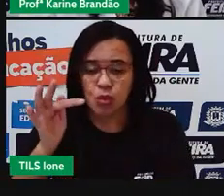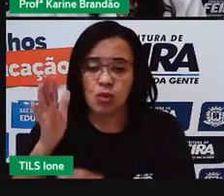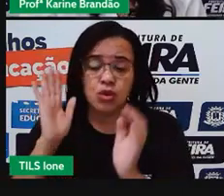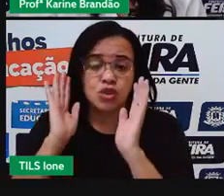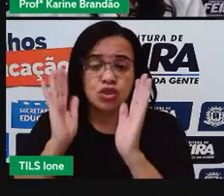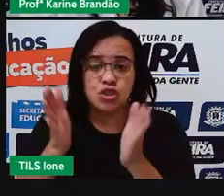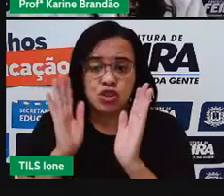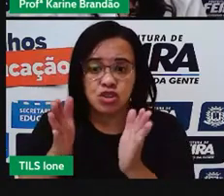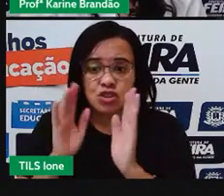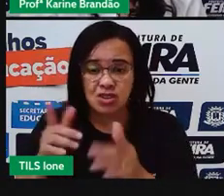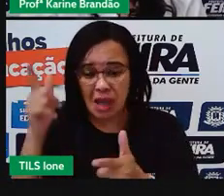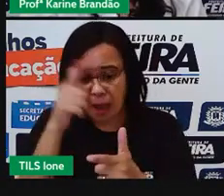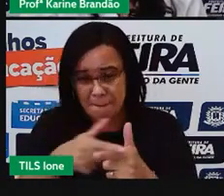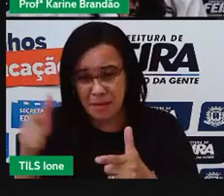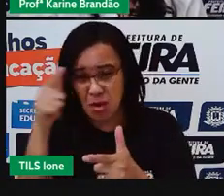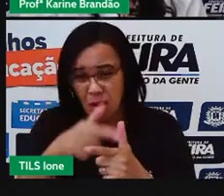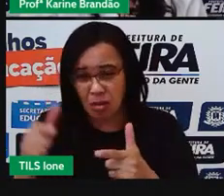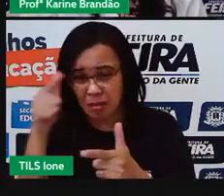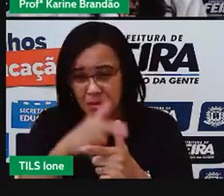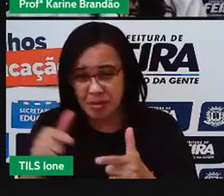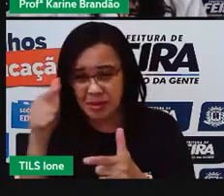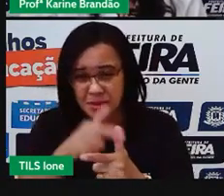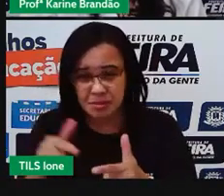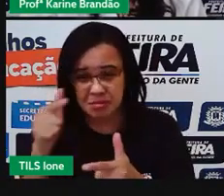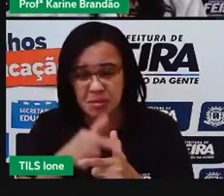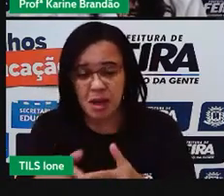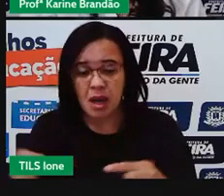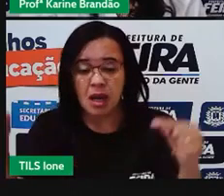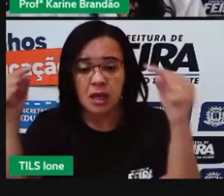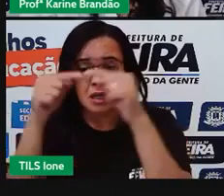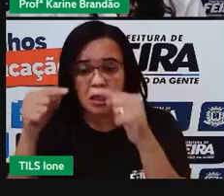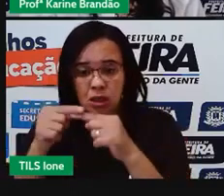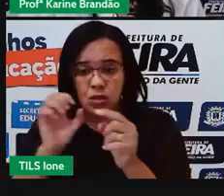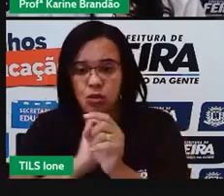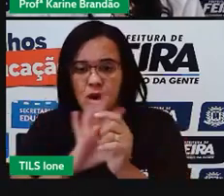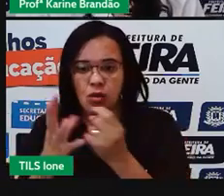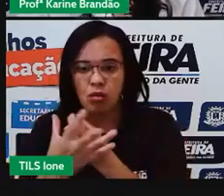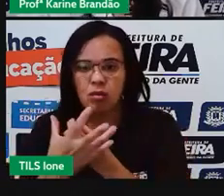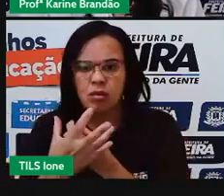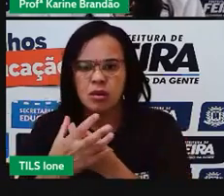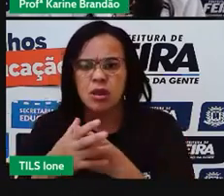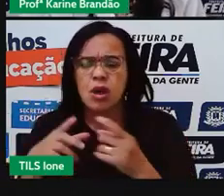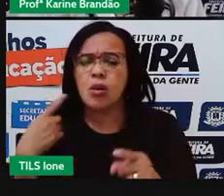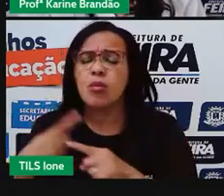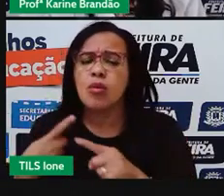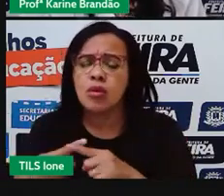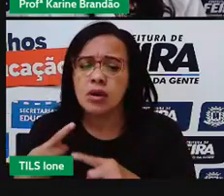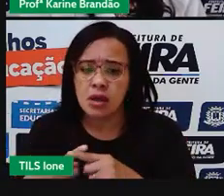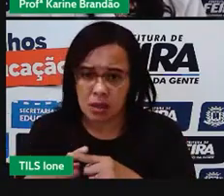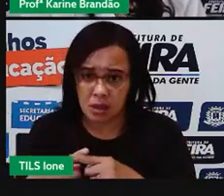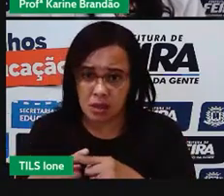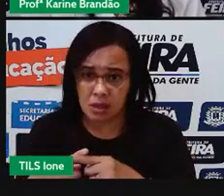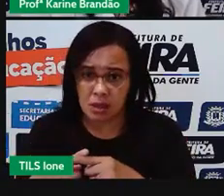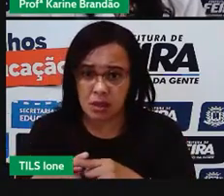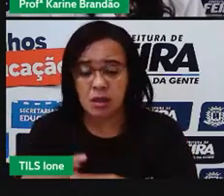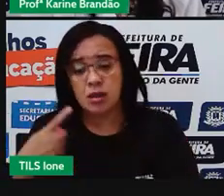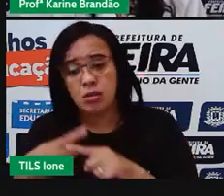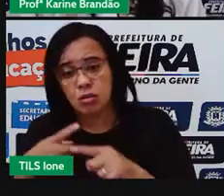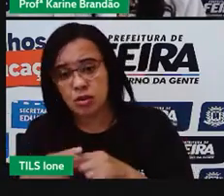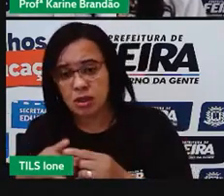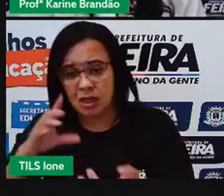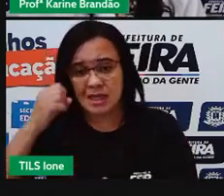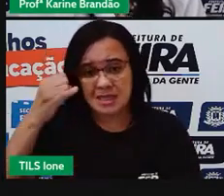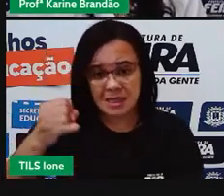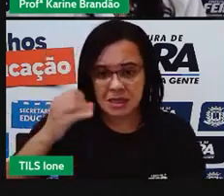Gera perdas econômicas, né? E além de perdas econômicas, elas também geram falta de qualidade de vida,